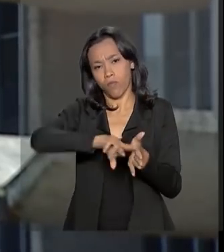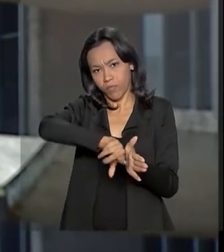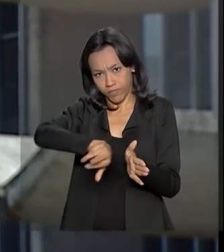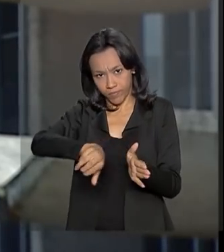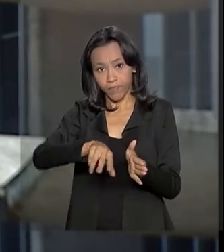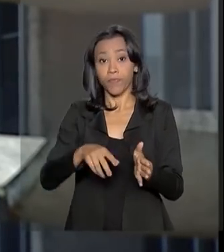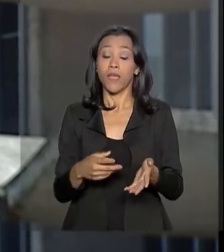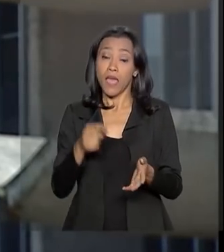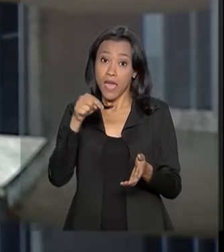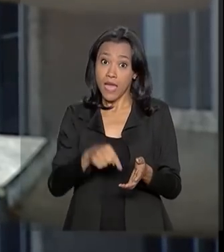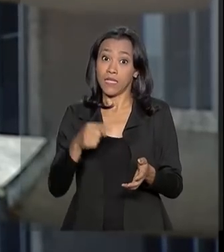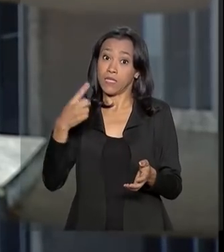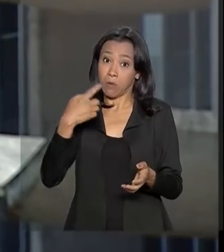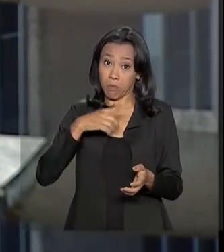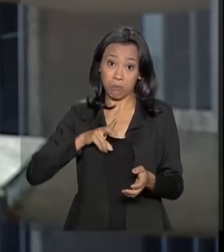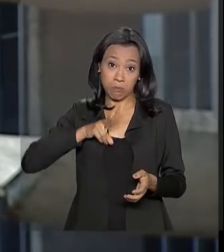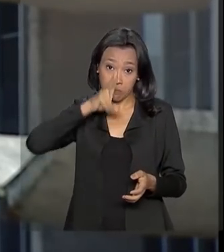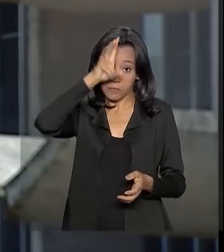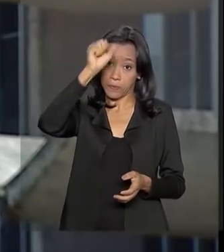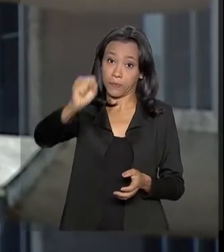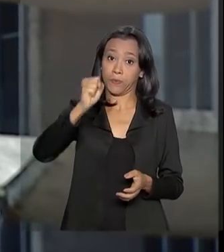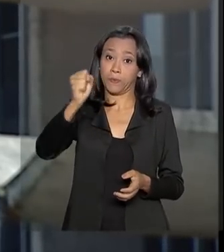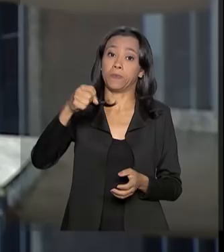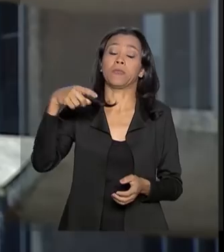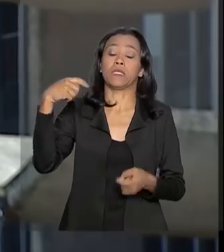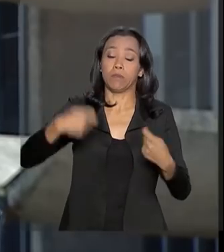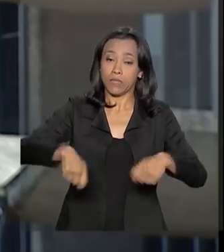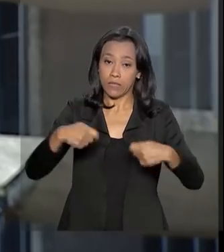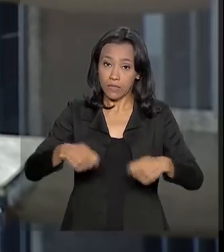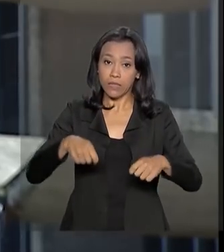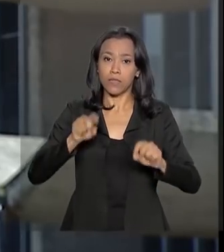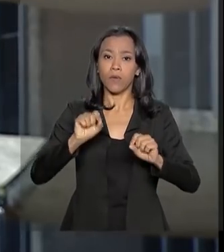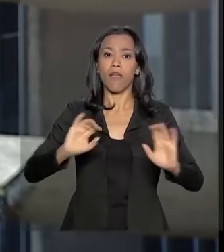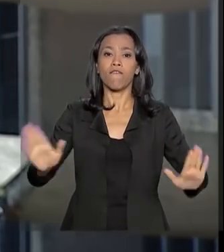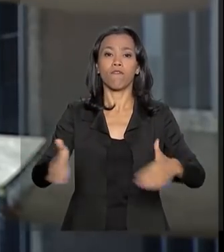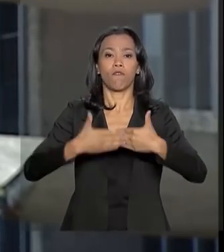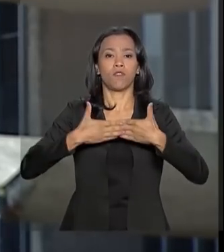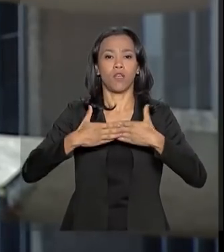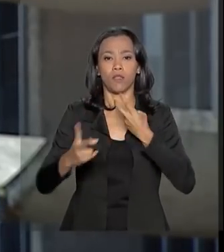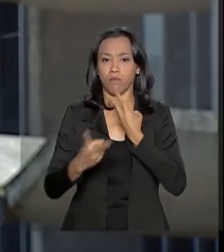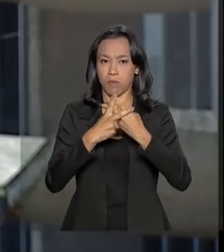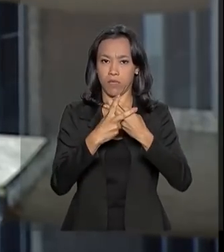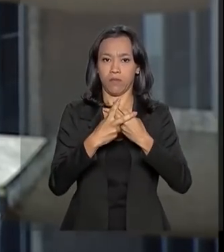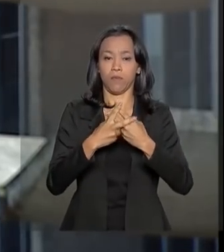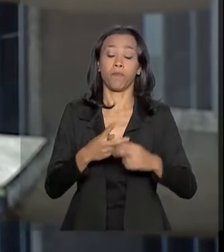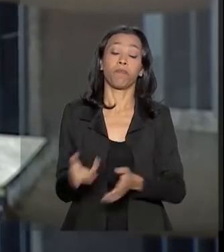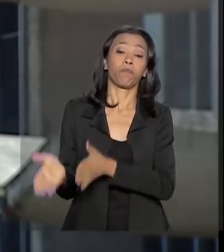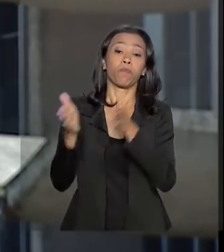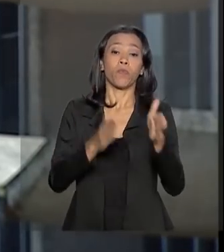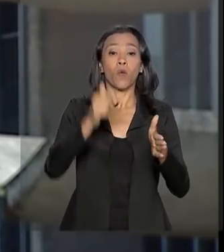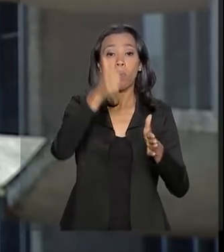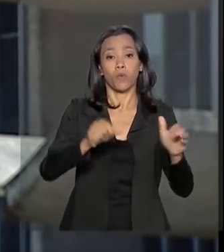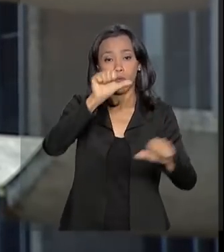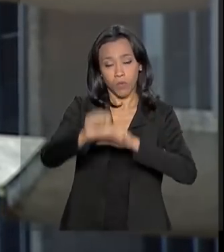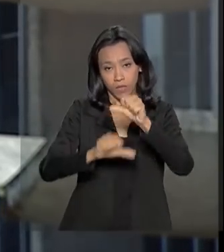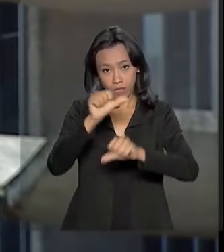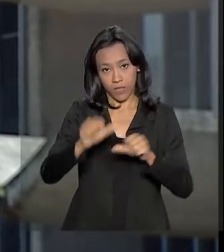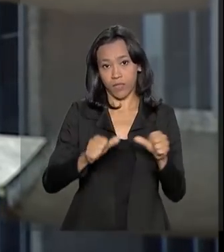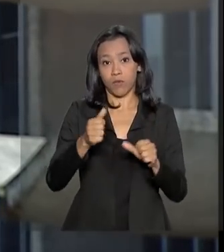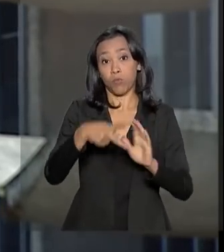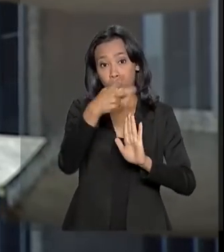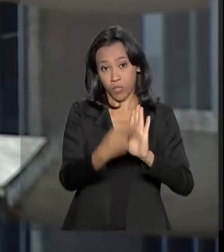crimes mais graves passam a ser em regime inicial fechado. Outra mudança. O projeto prevê que pessoas